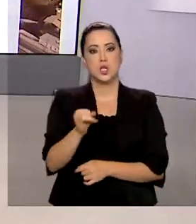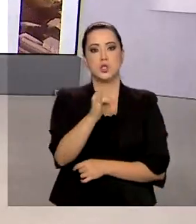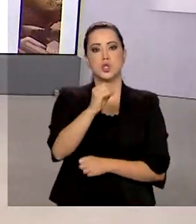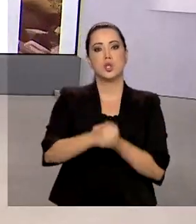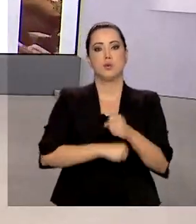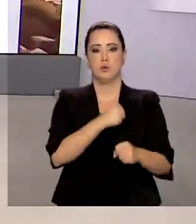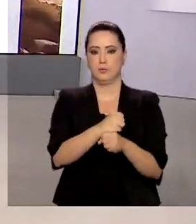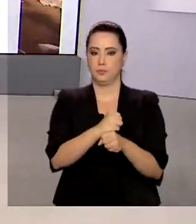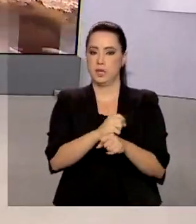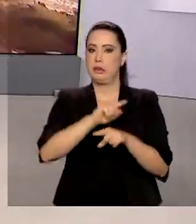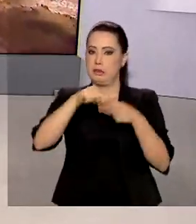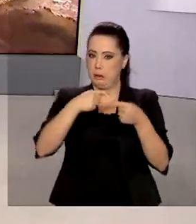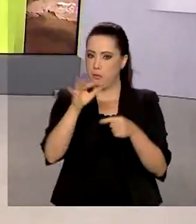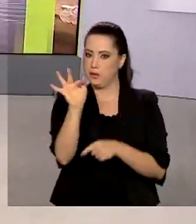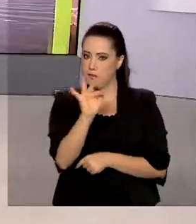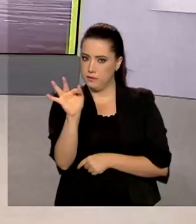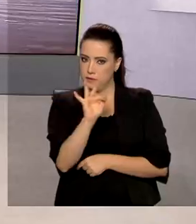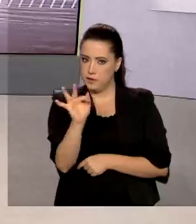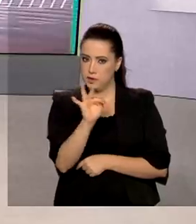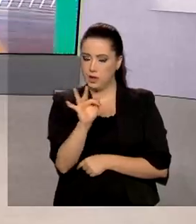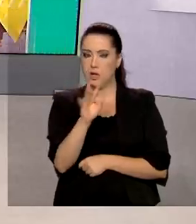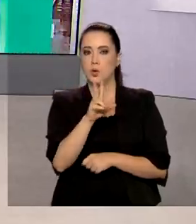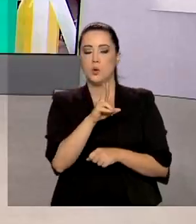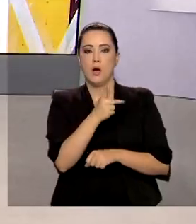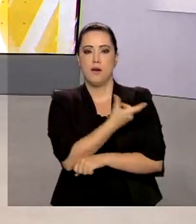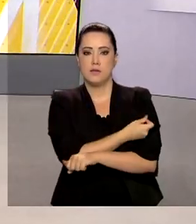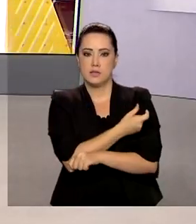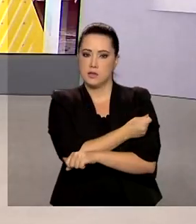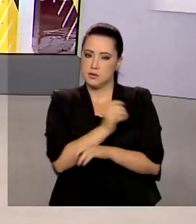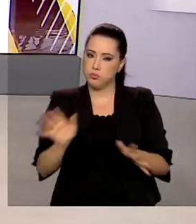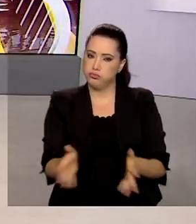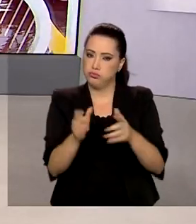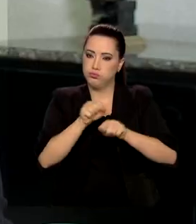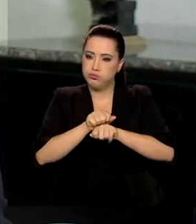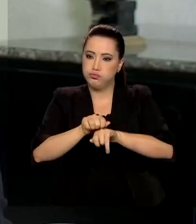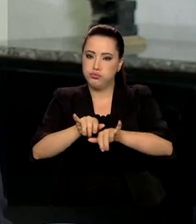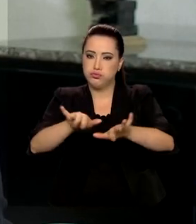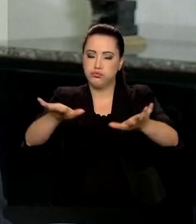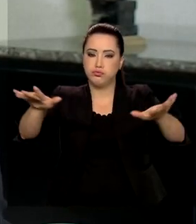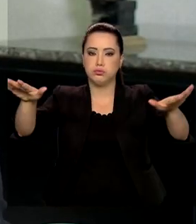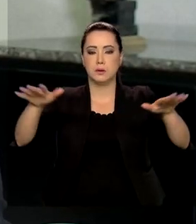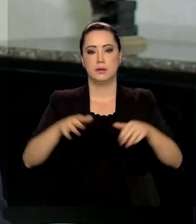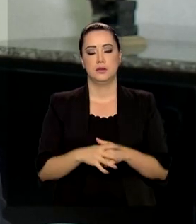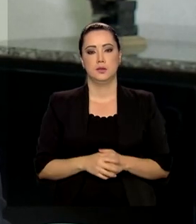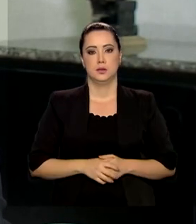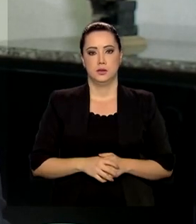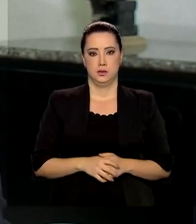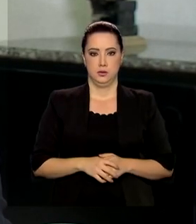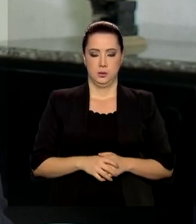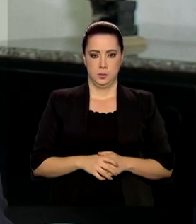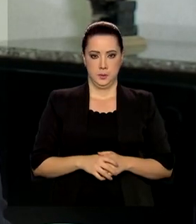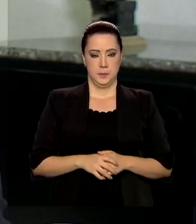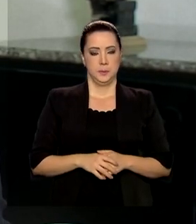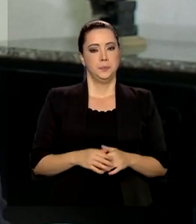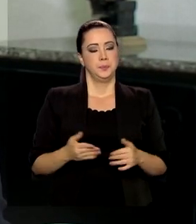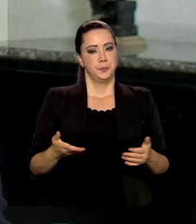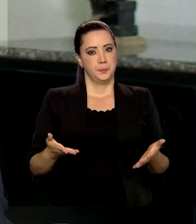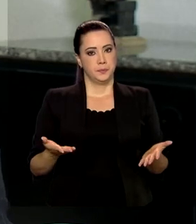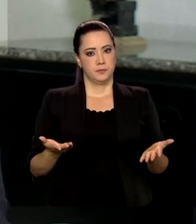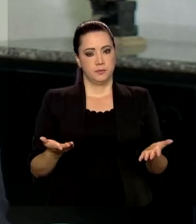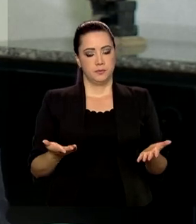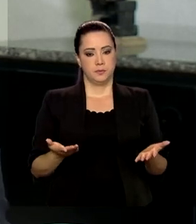ano que vem e que em fevereiro a imunização vai ganhar impulso. A previsão é que agora,